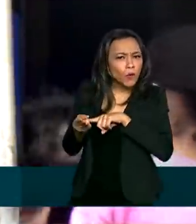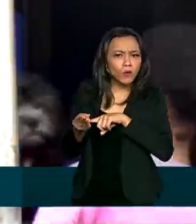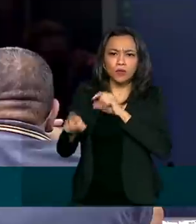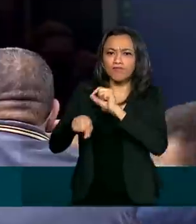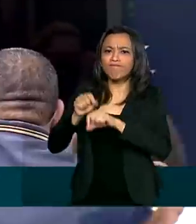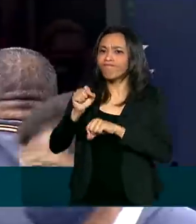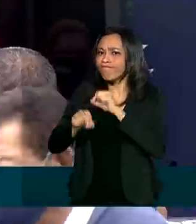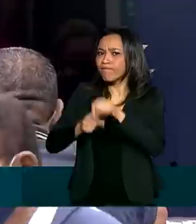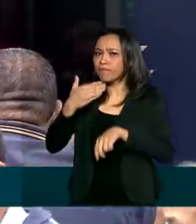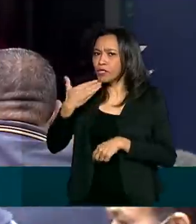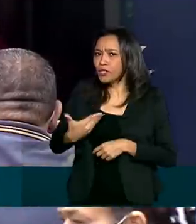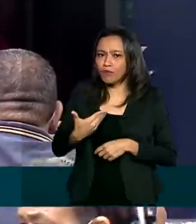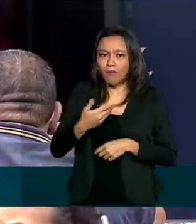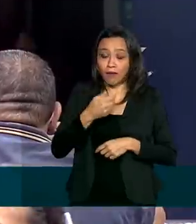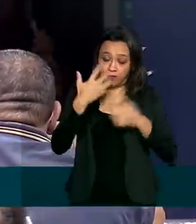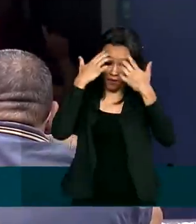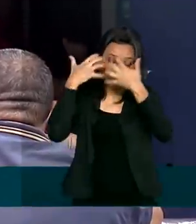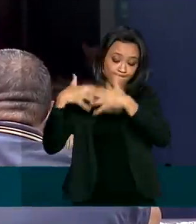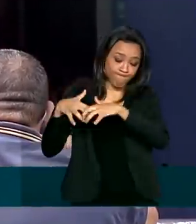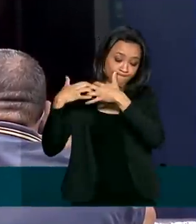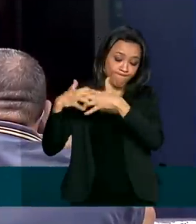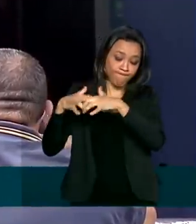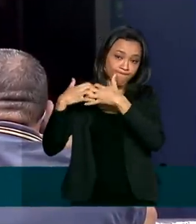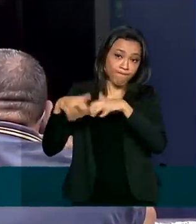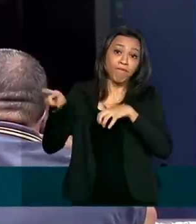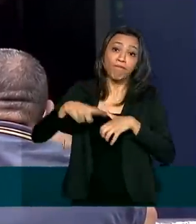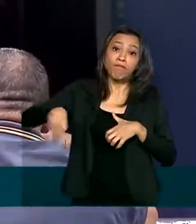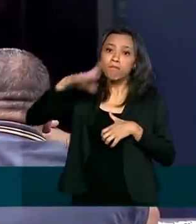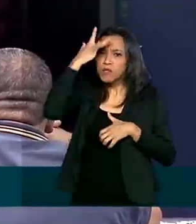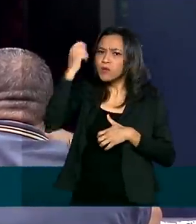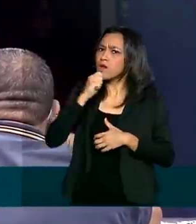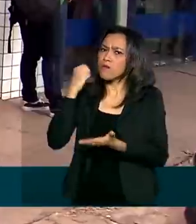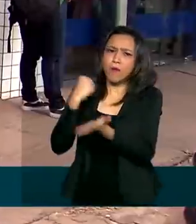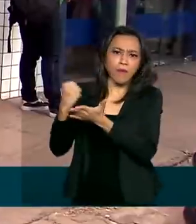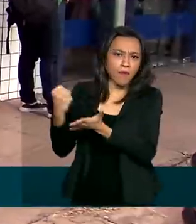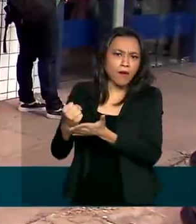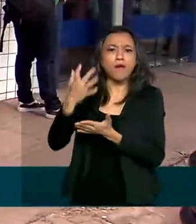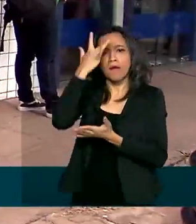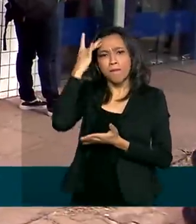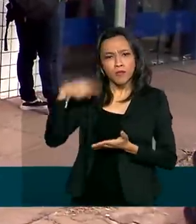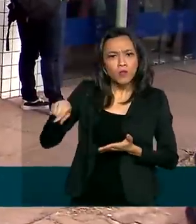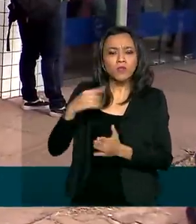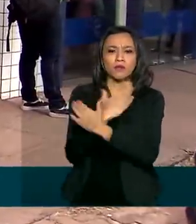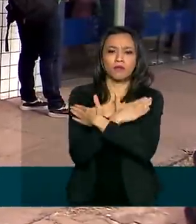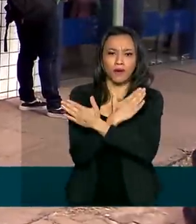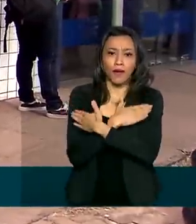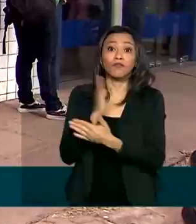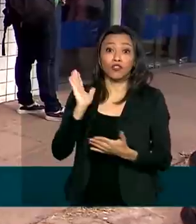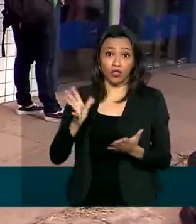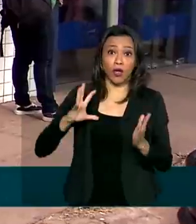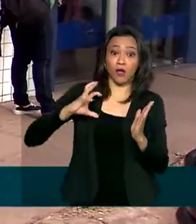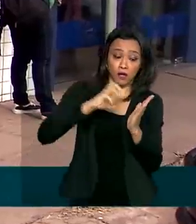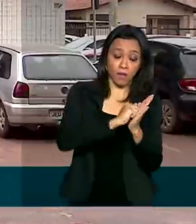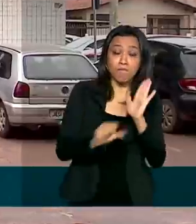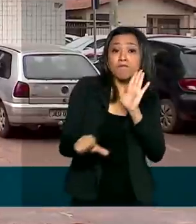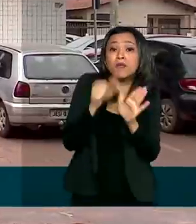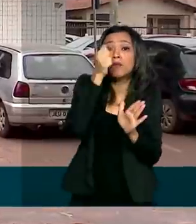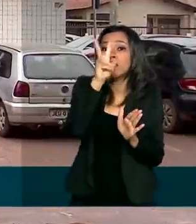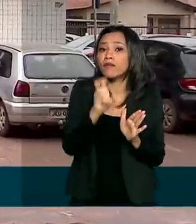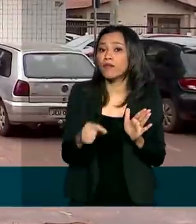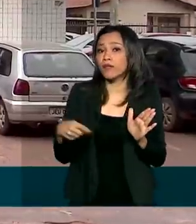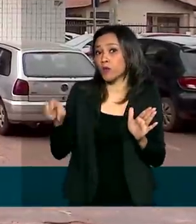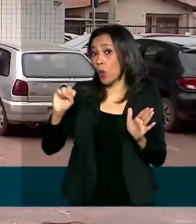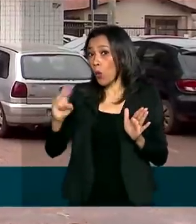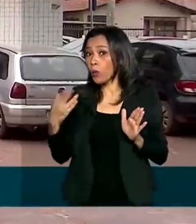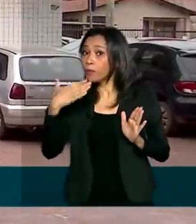do auxílio em análise. São trabalhadores informais e desempregados que se cadastraram pela primeira vez ou